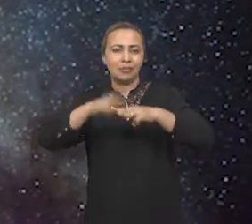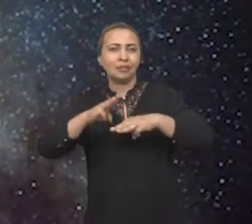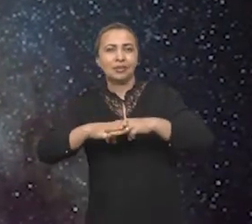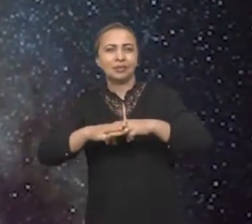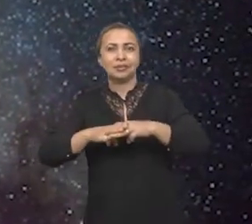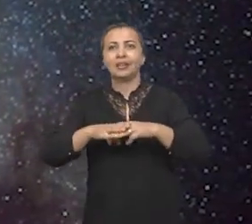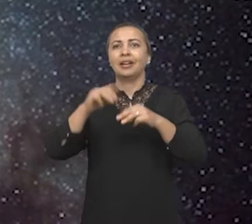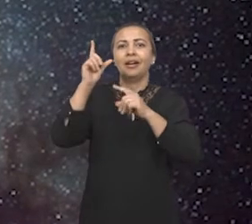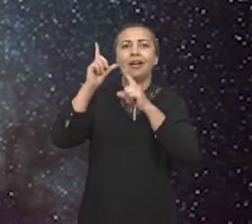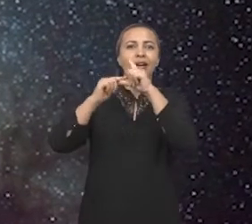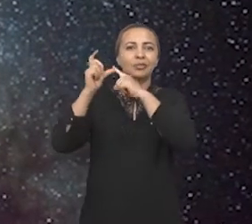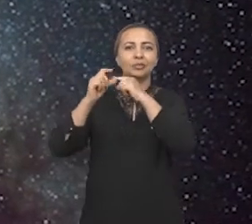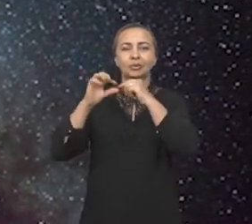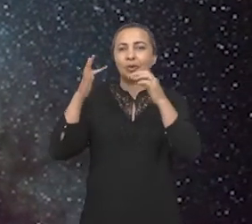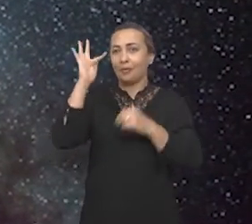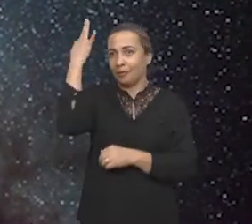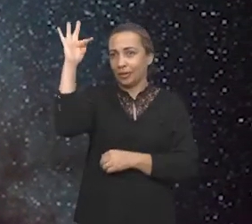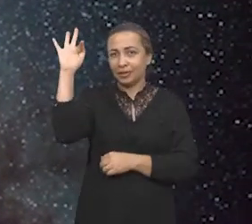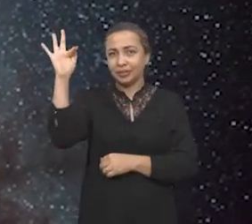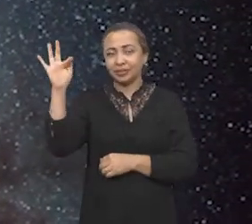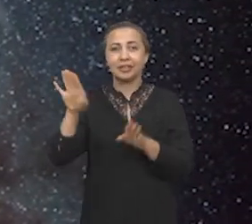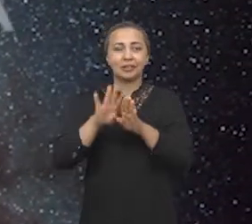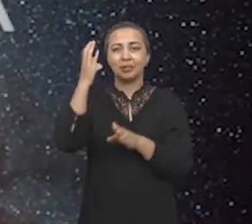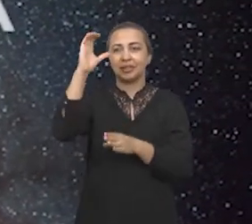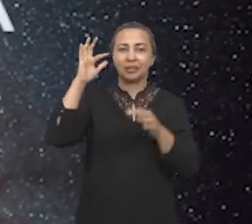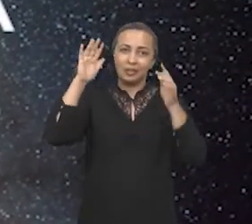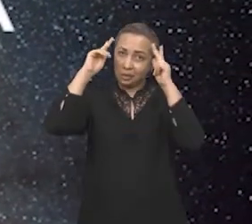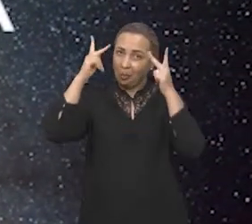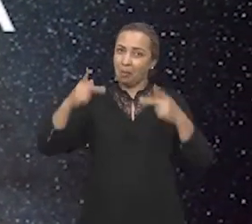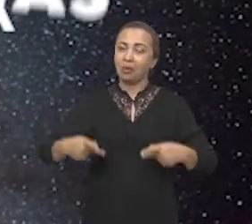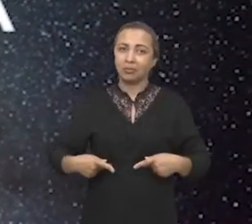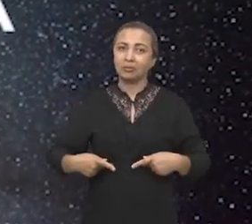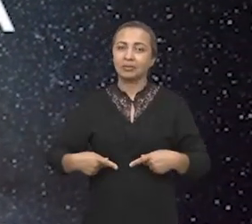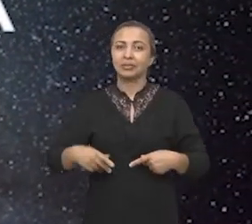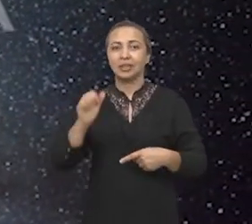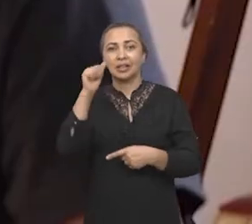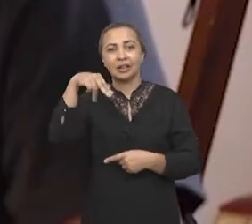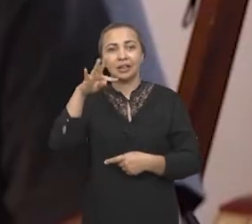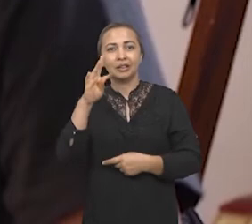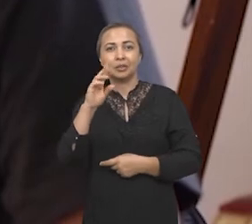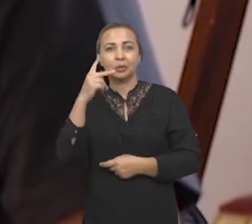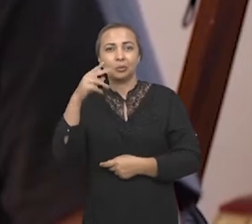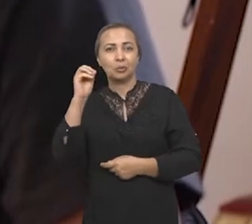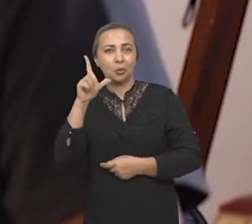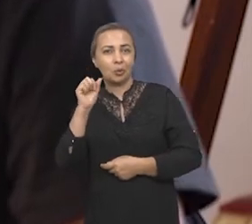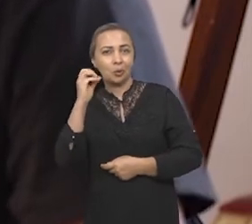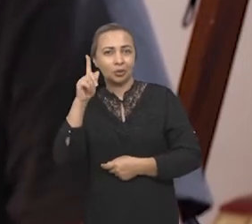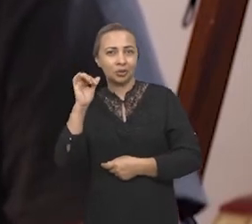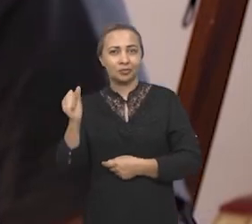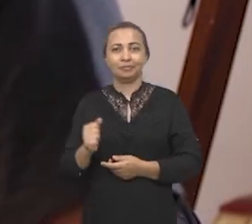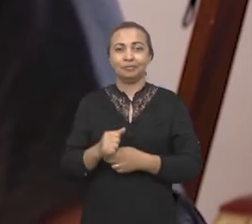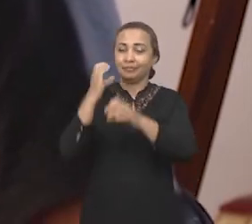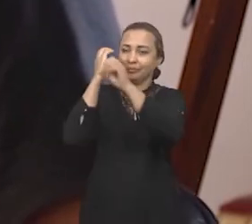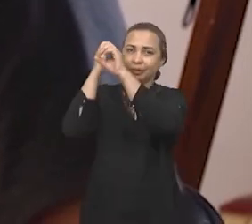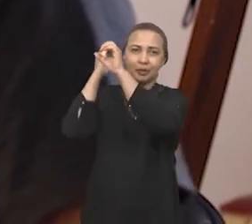em particular, e das áreas de Ciências Humanas, Antropologia em particular. A princípio, o Observatório